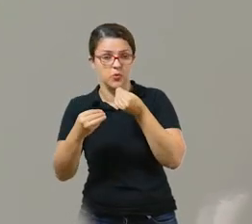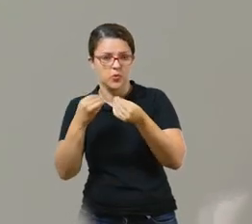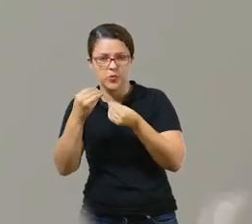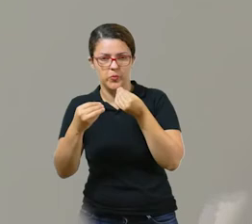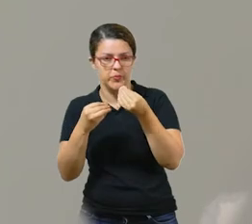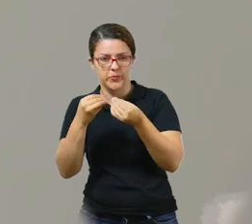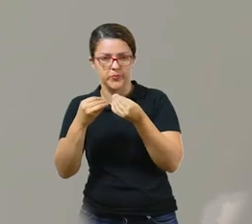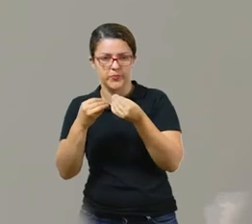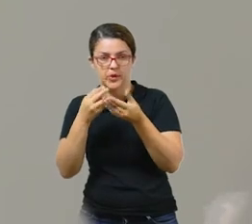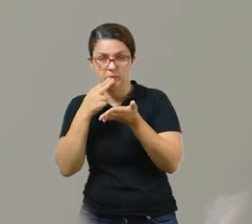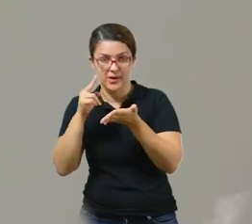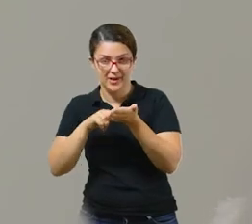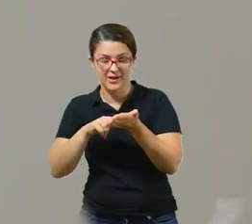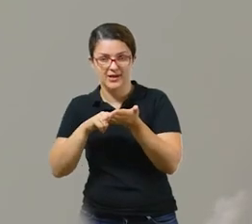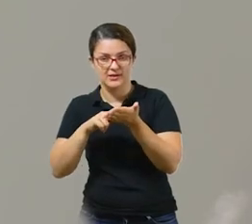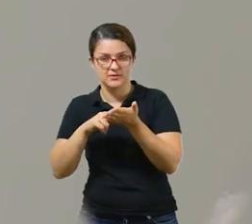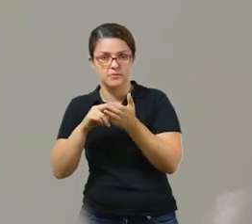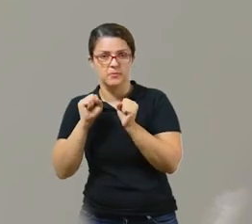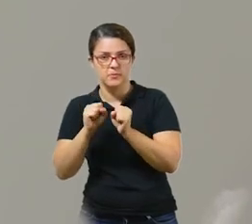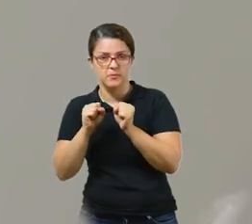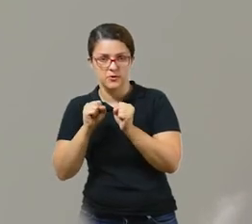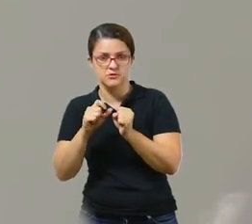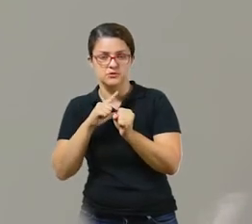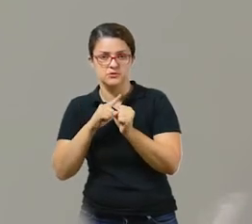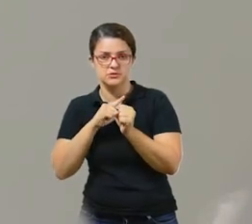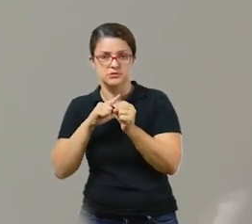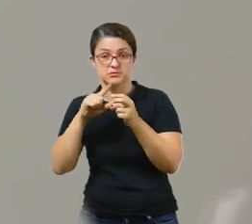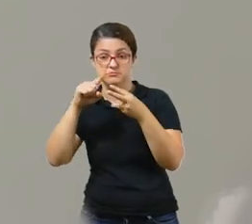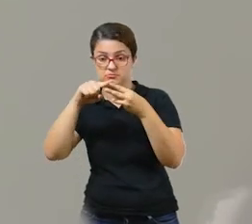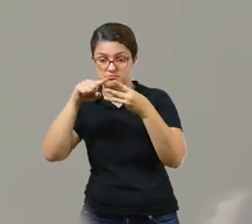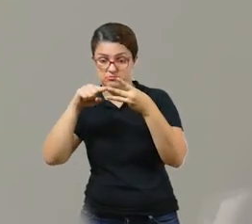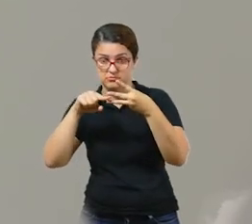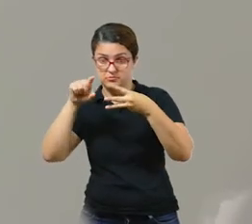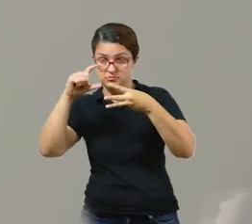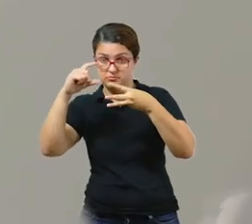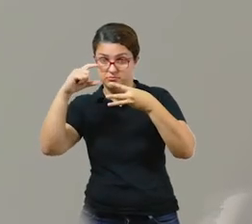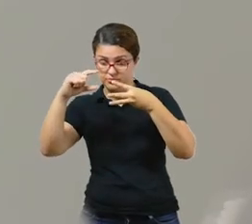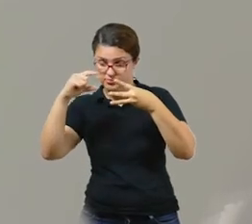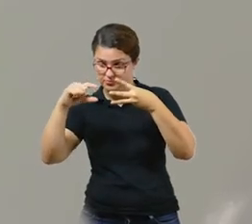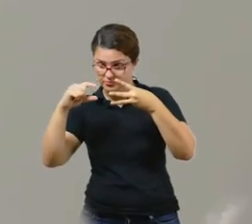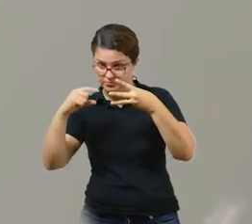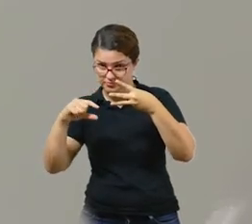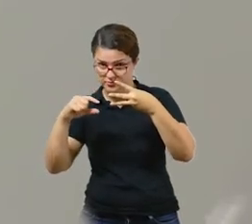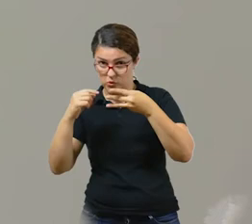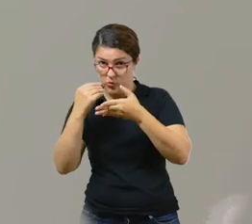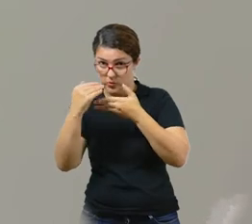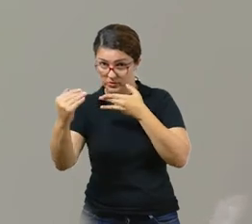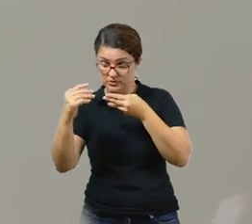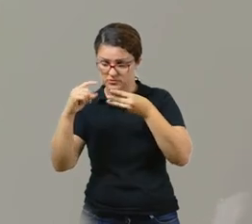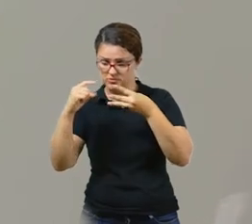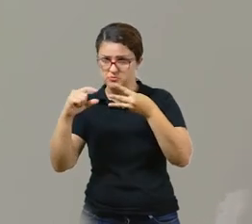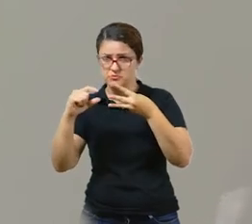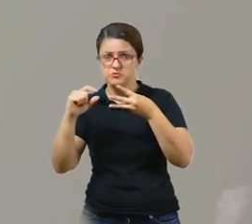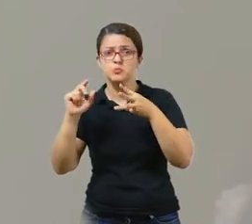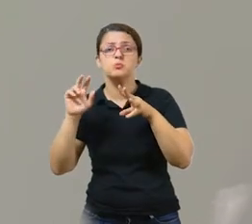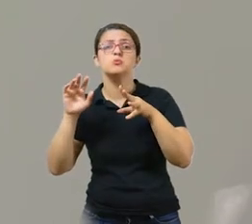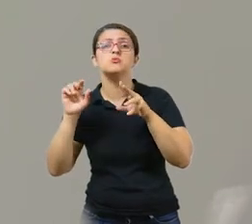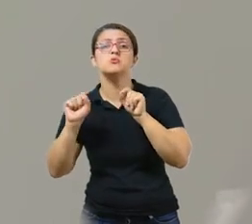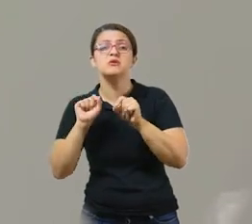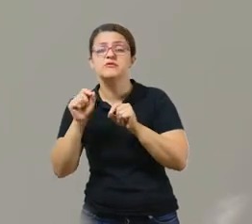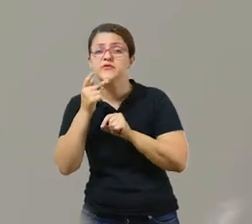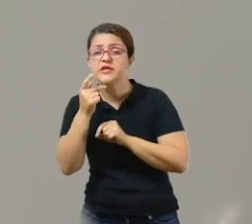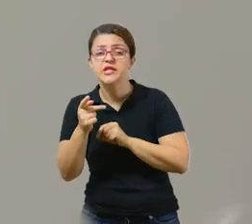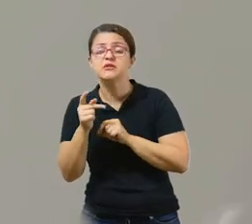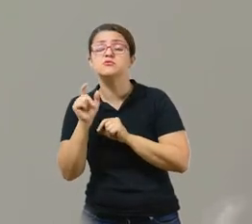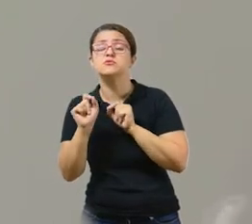trata de uma carta, ela pode ser dividida em três parágrafos. O primeiro, a introdução, o segundo, sobre o que vocês